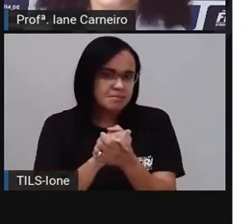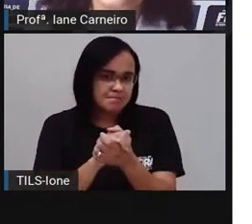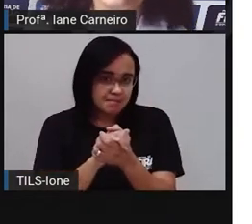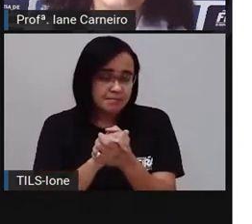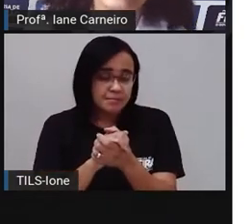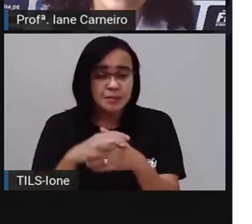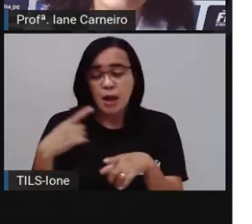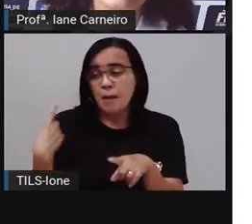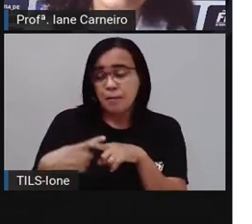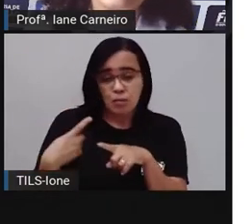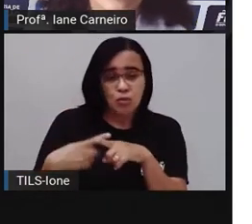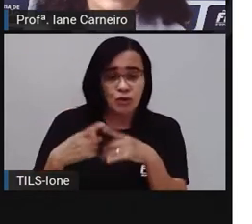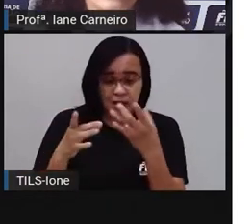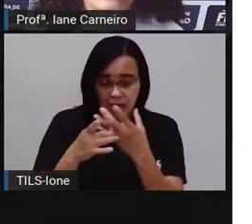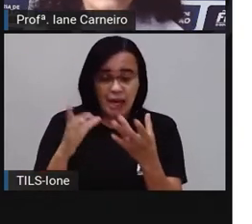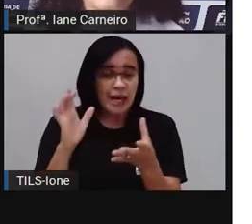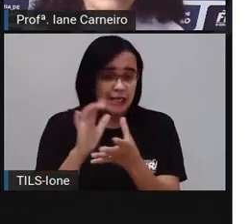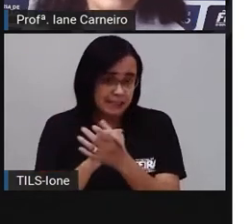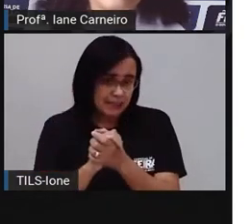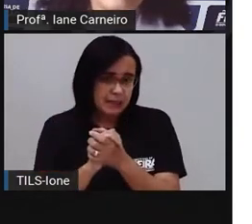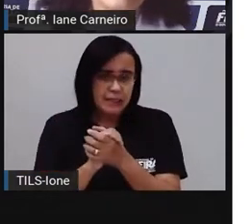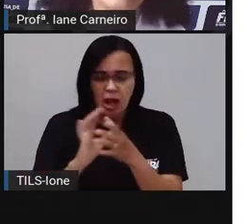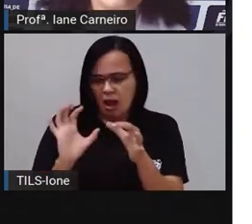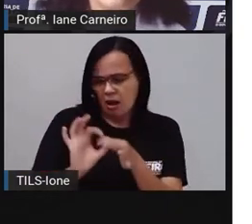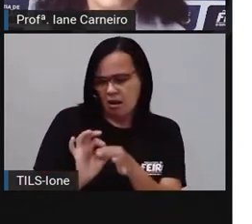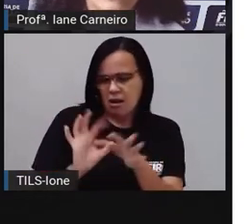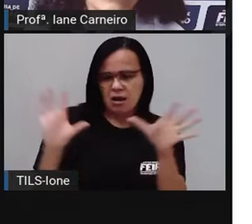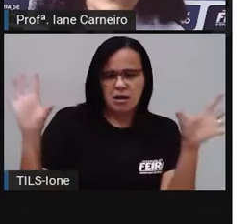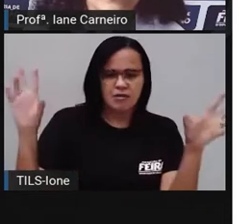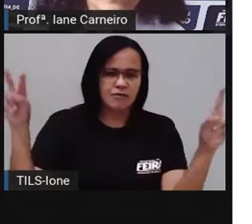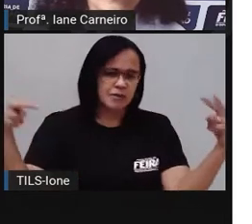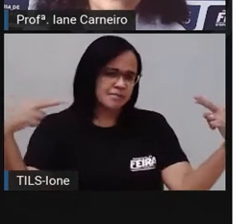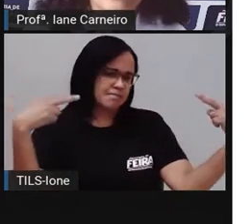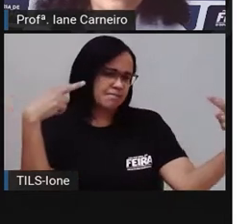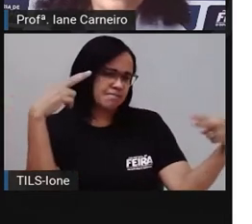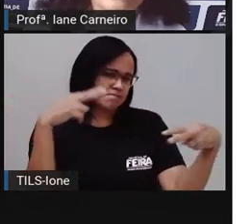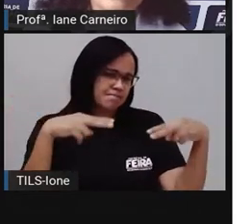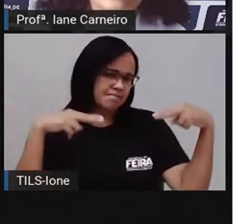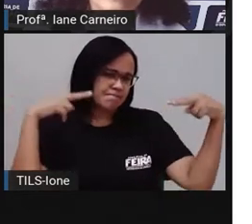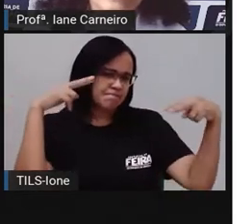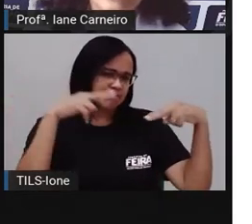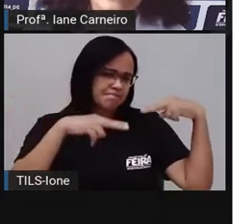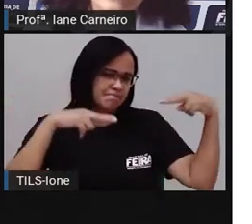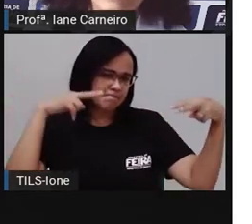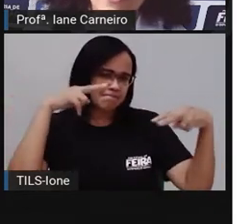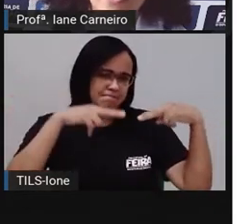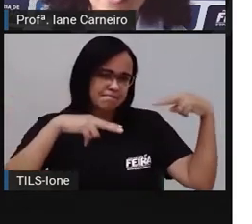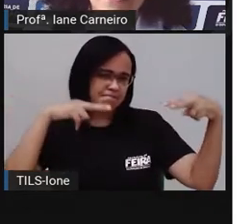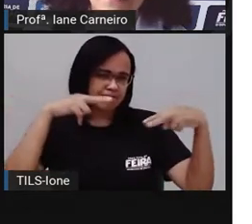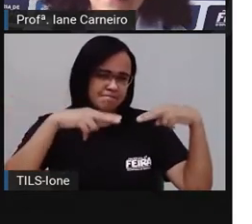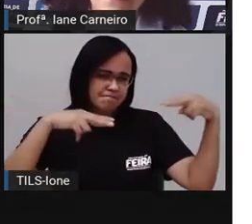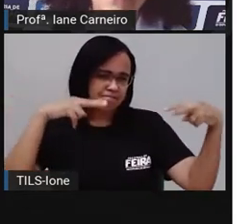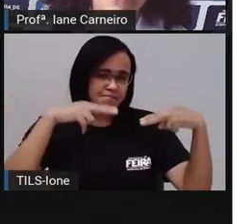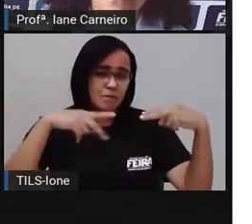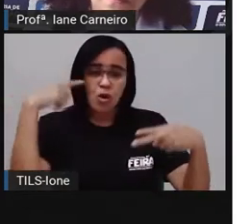poderiam ficar olhando para os olhos um do outro, todas as horas que desejassem.